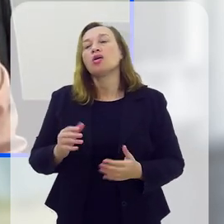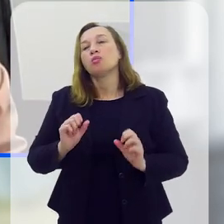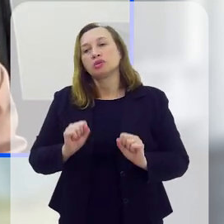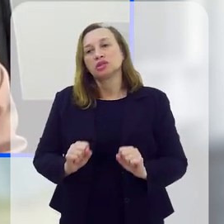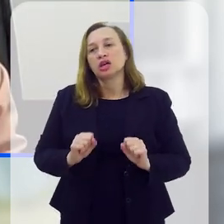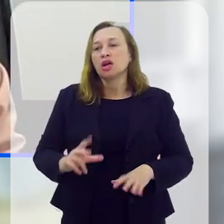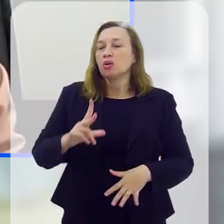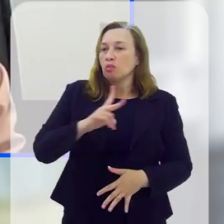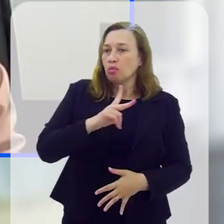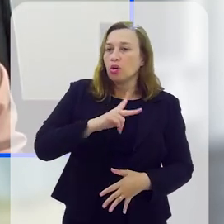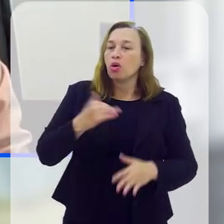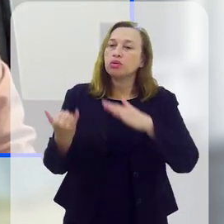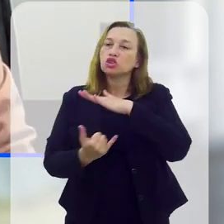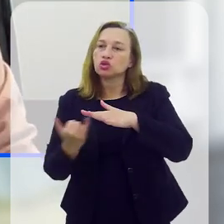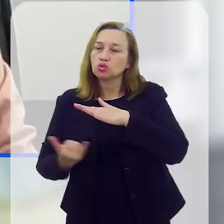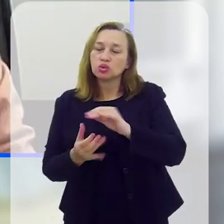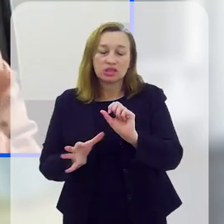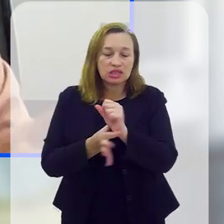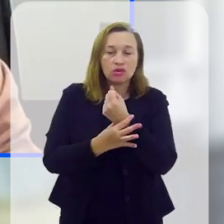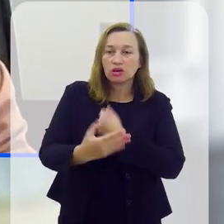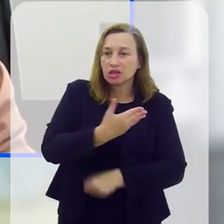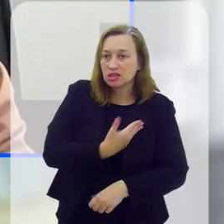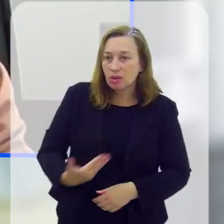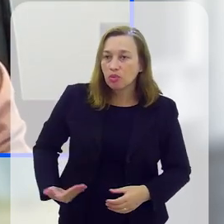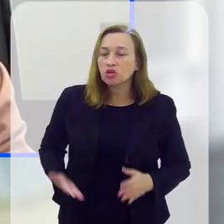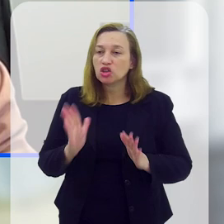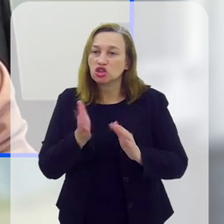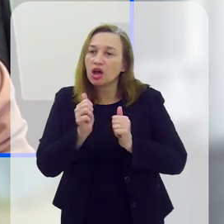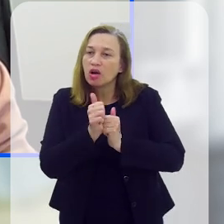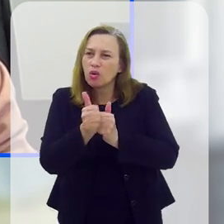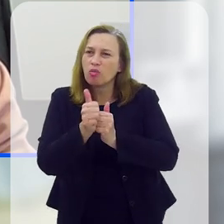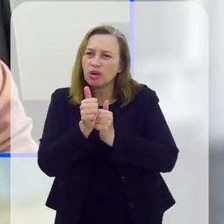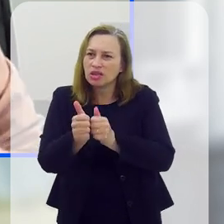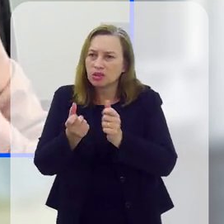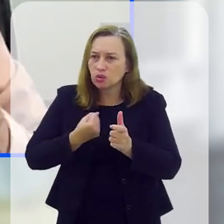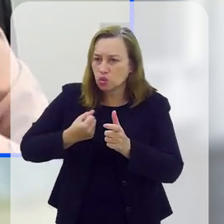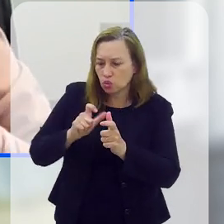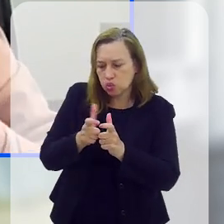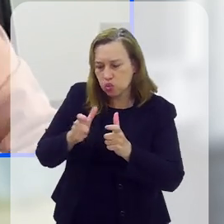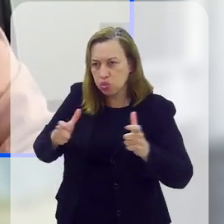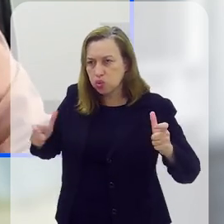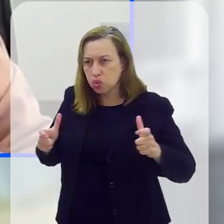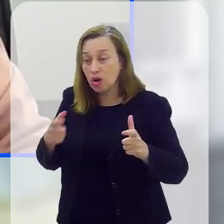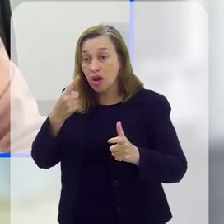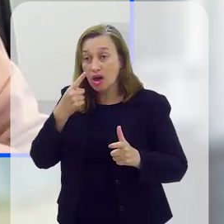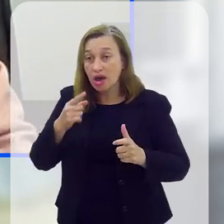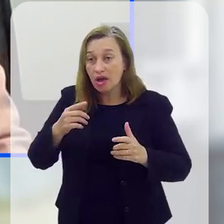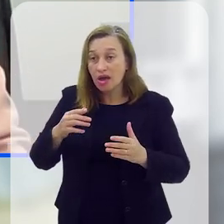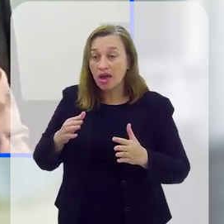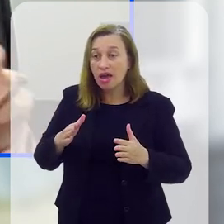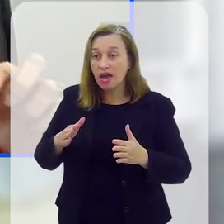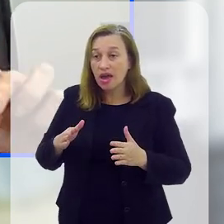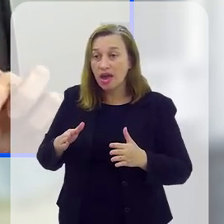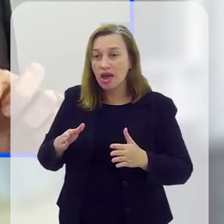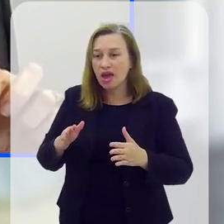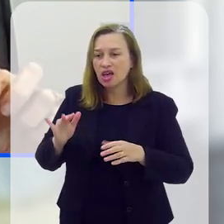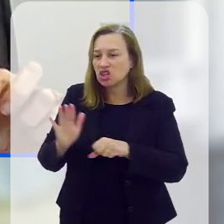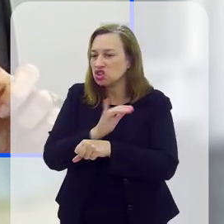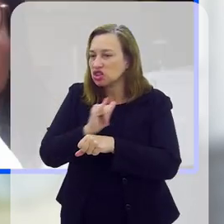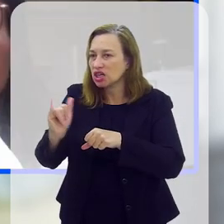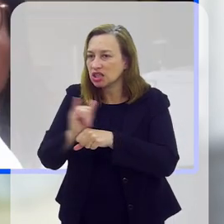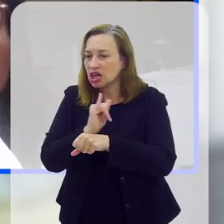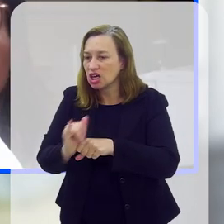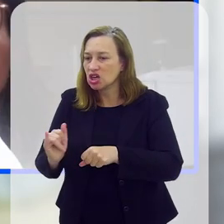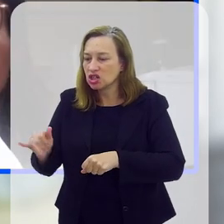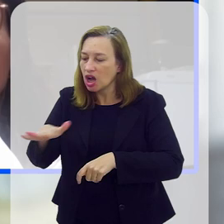entendo eu que talvez pudesse o próprio Instituto de Segurança Pública, já acompanhando essa evolução, criar esse novo campo.